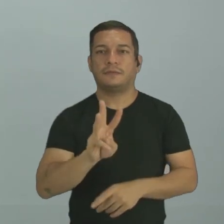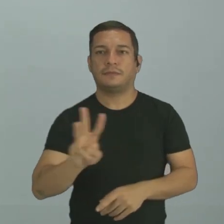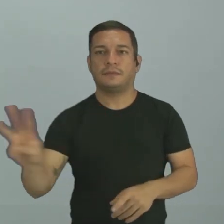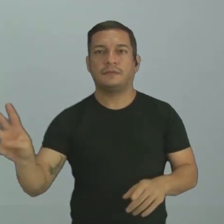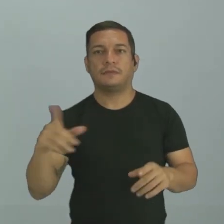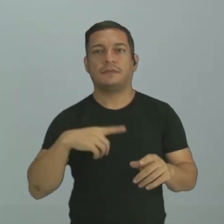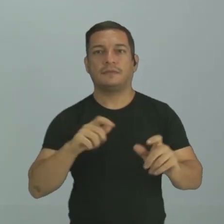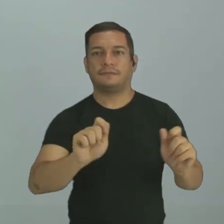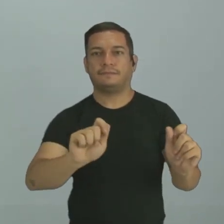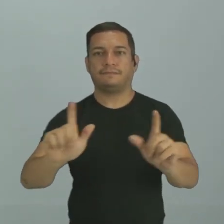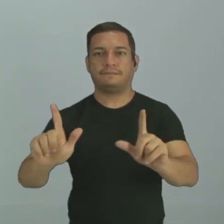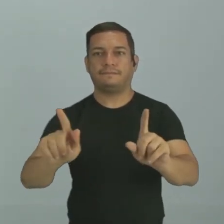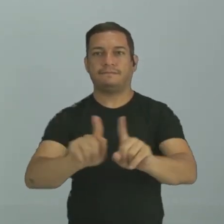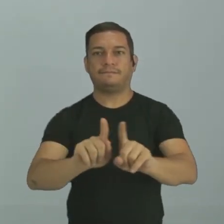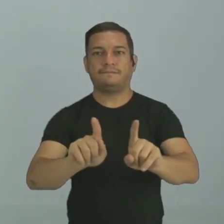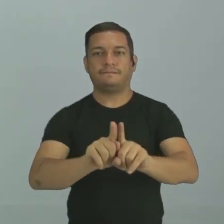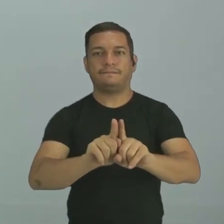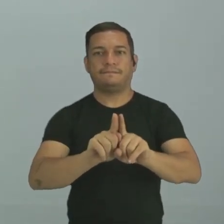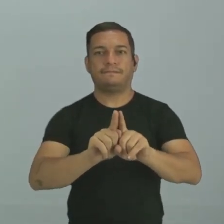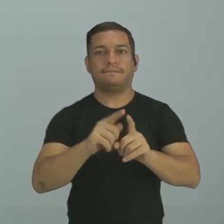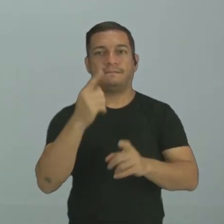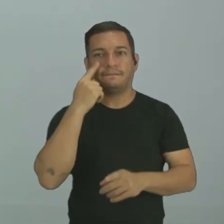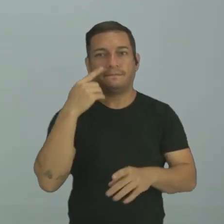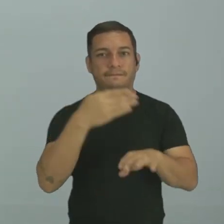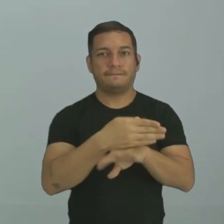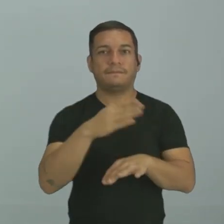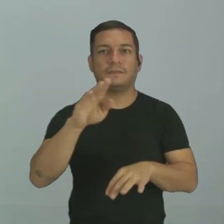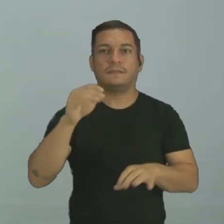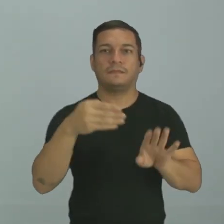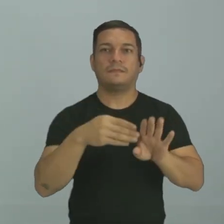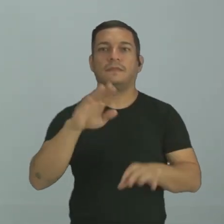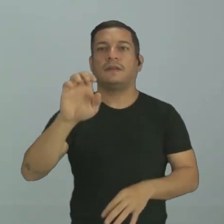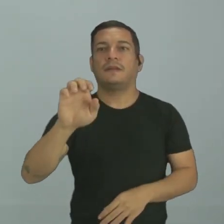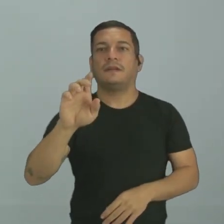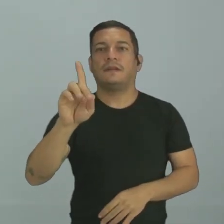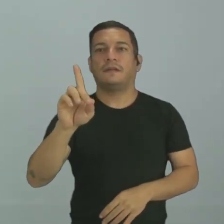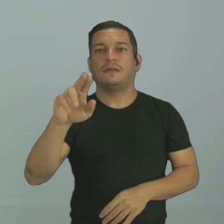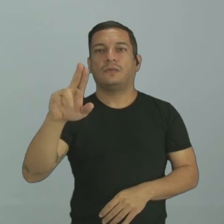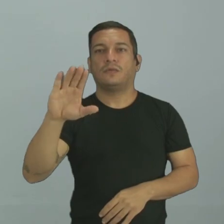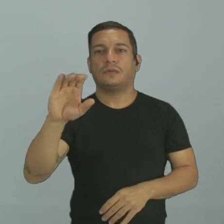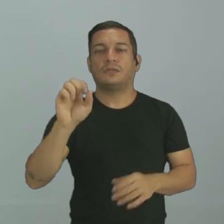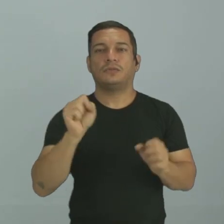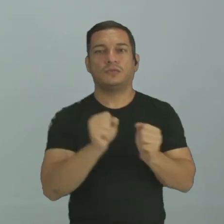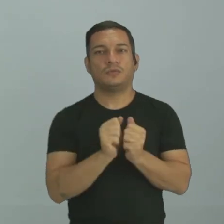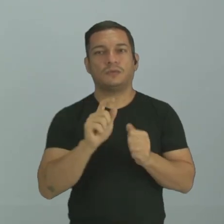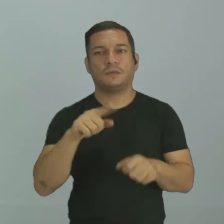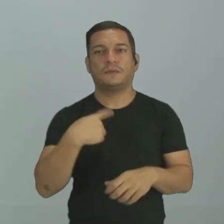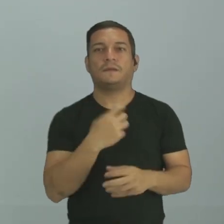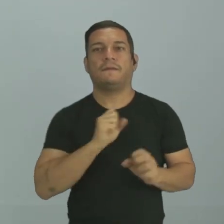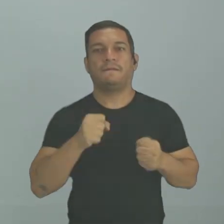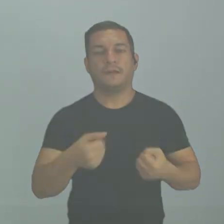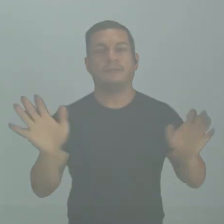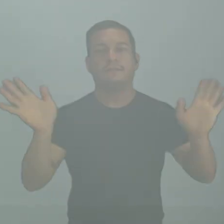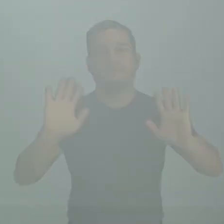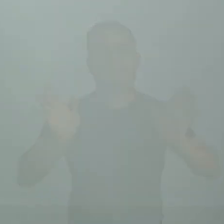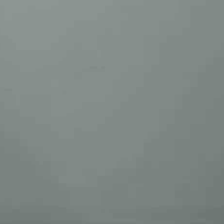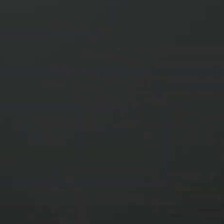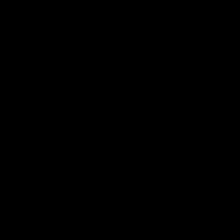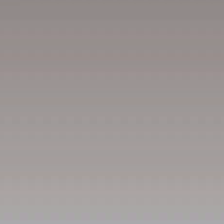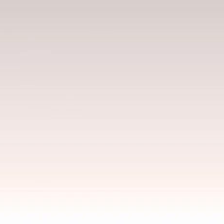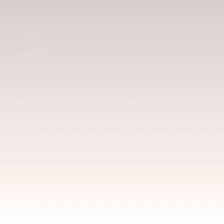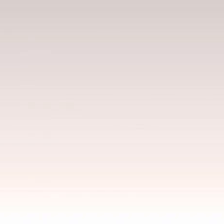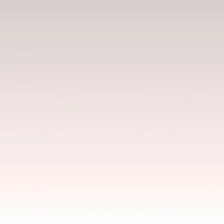sua telinha. Vamos lá na nossa plataforma Eduque e juntos nós somos mais fortes. Tchau, tchau, crianças. Até mais.